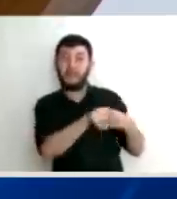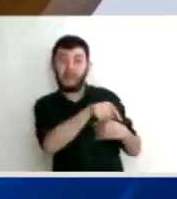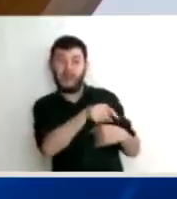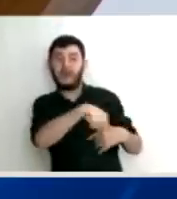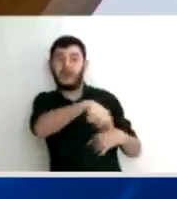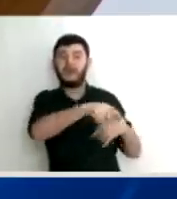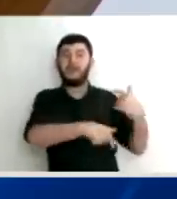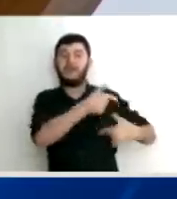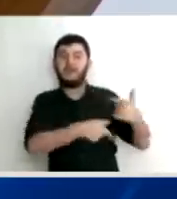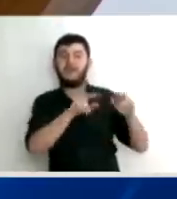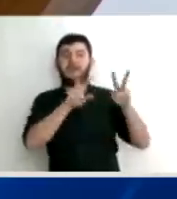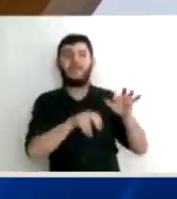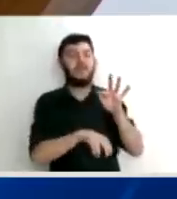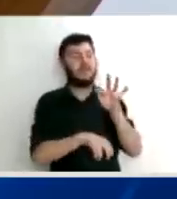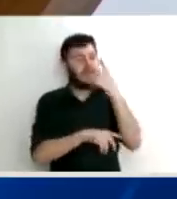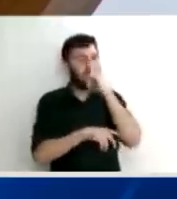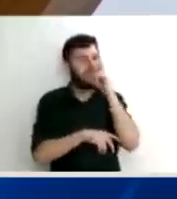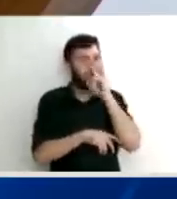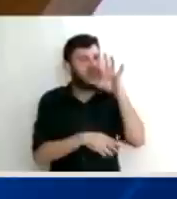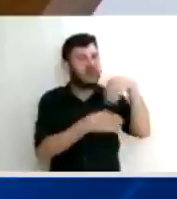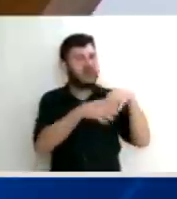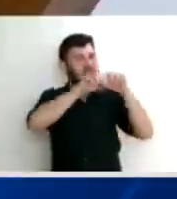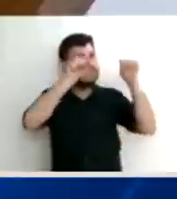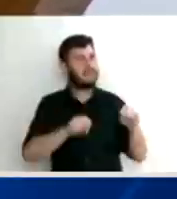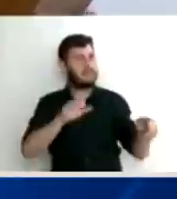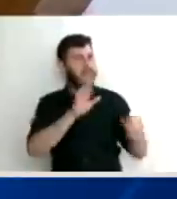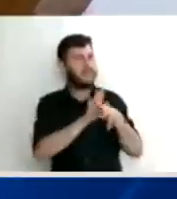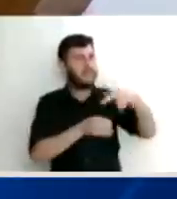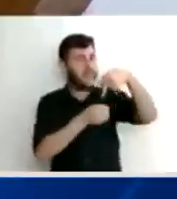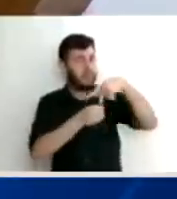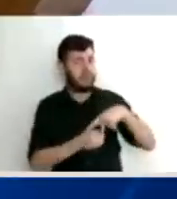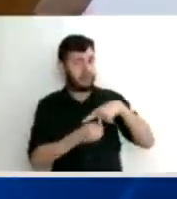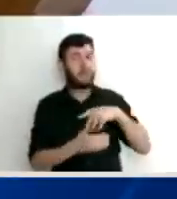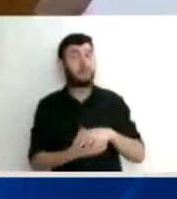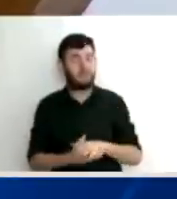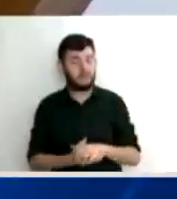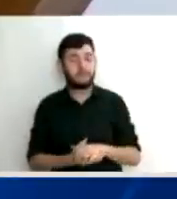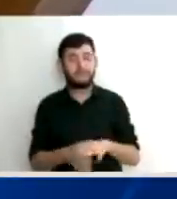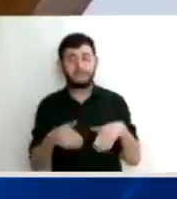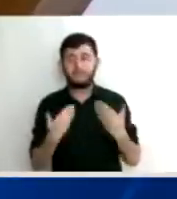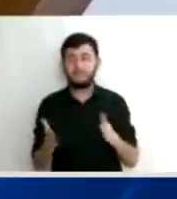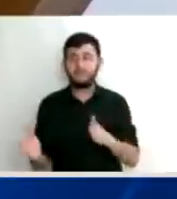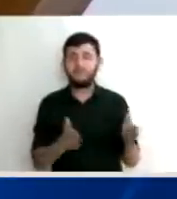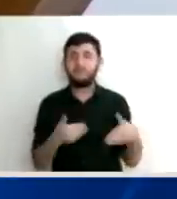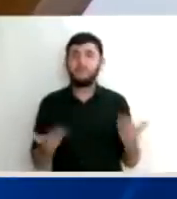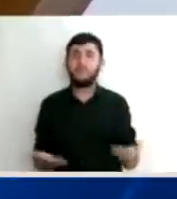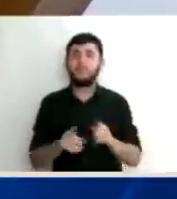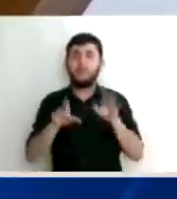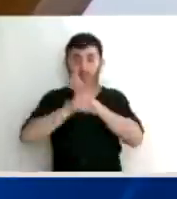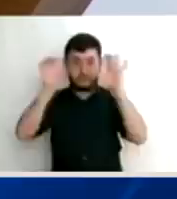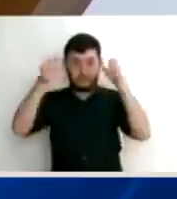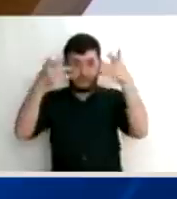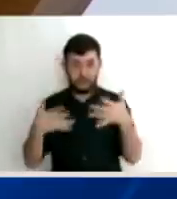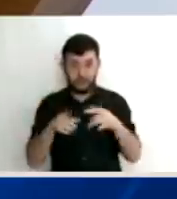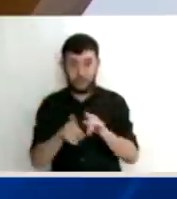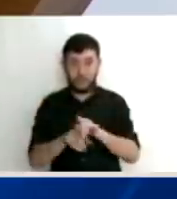outras empresas públicas, e, por isso, a vara não seria competente para tanto. A vara competente